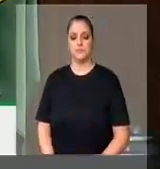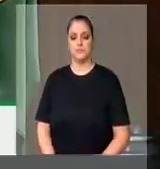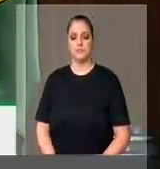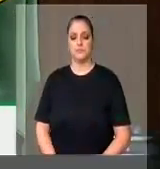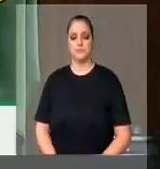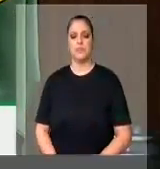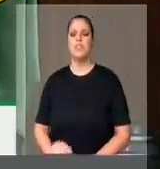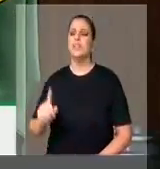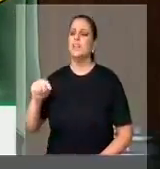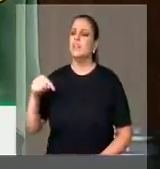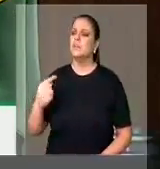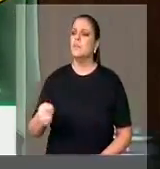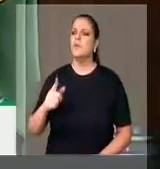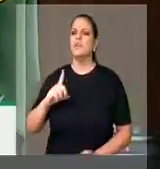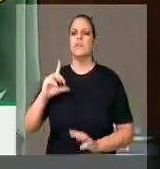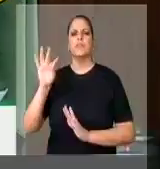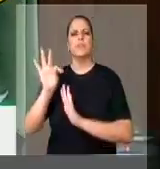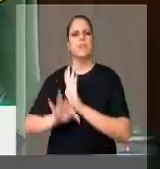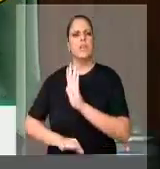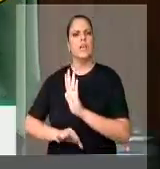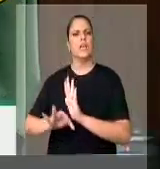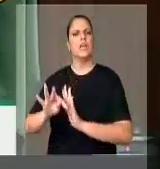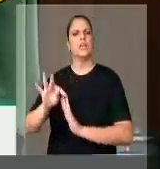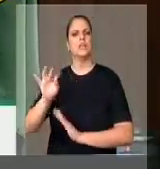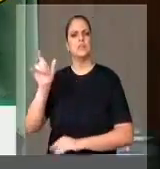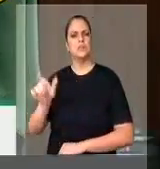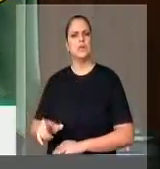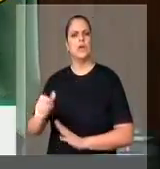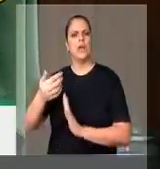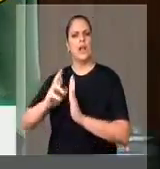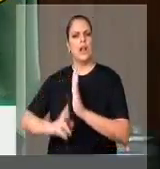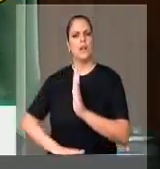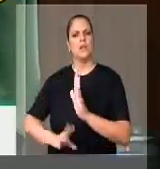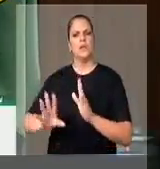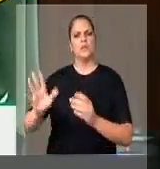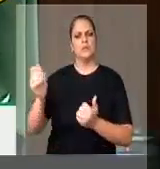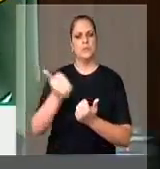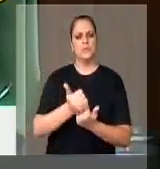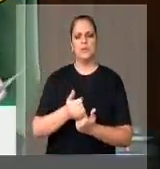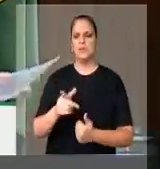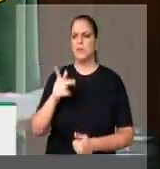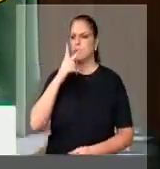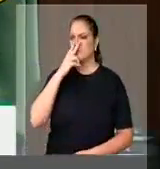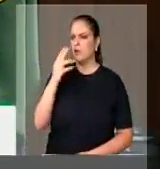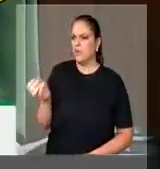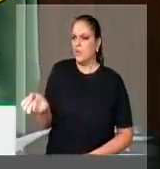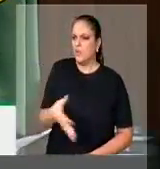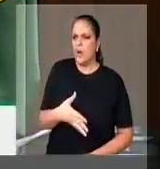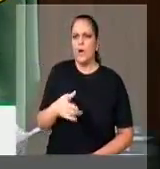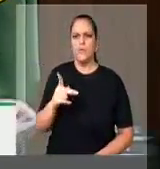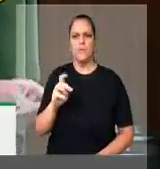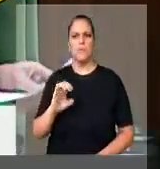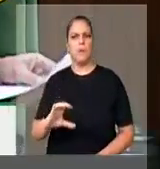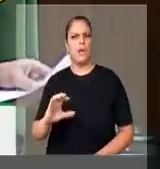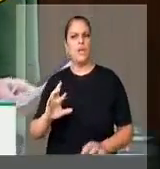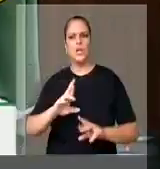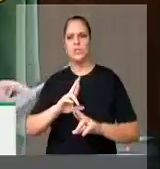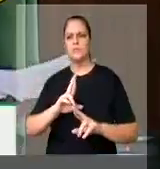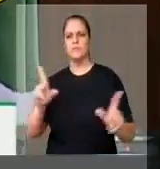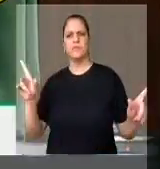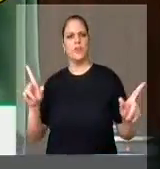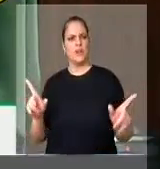relator com uma série de alterações. Poderia-se dizer que foi praticamente uma PEC nova, já